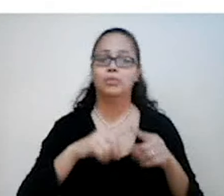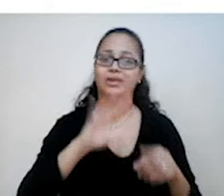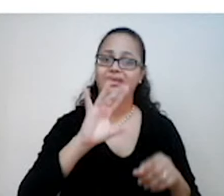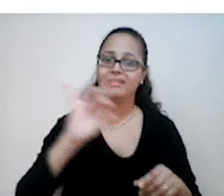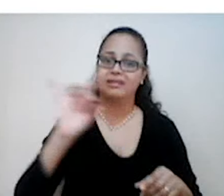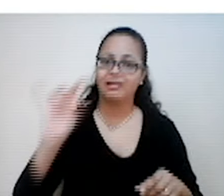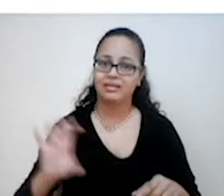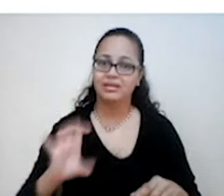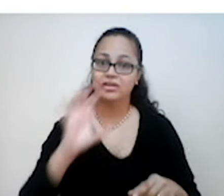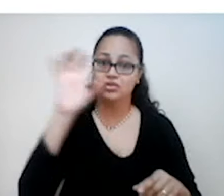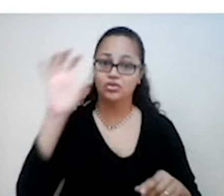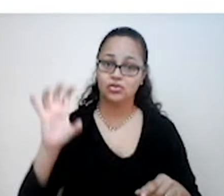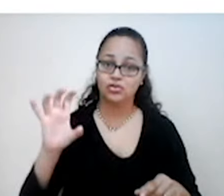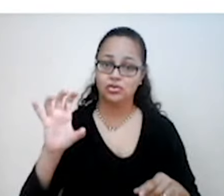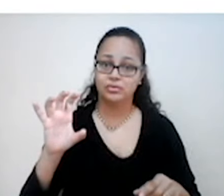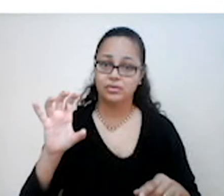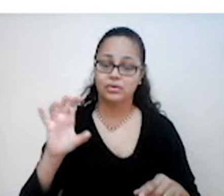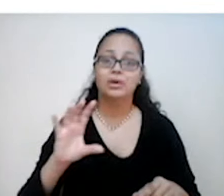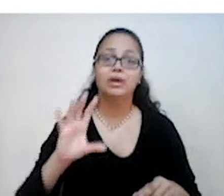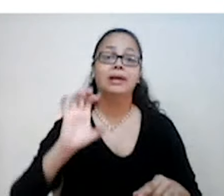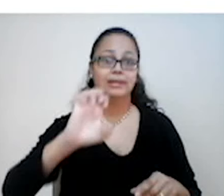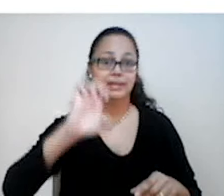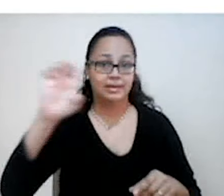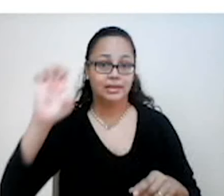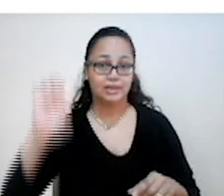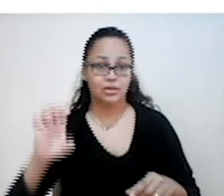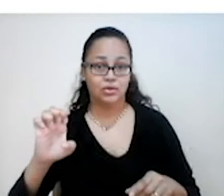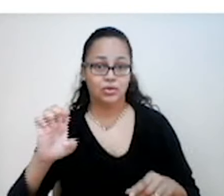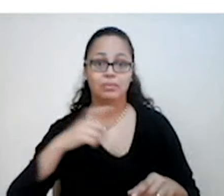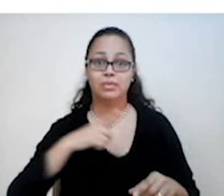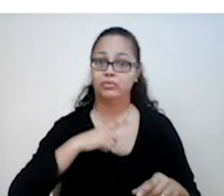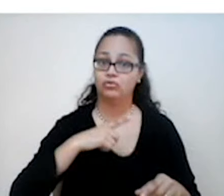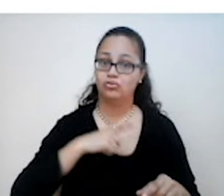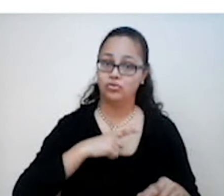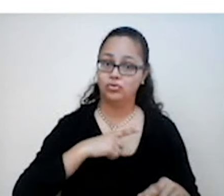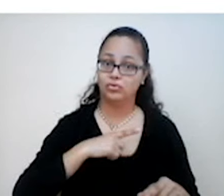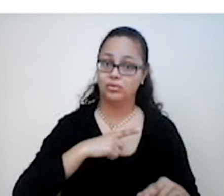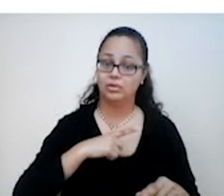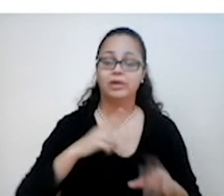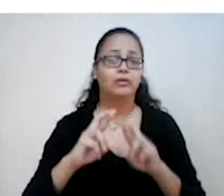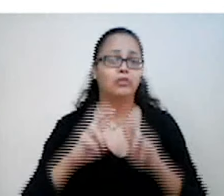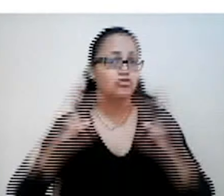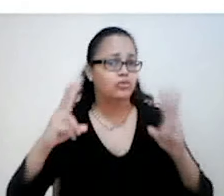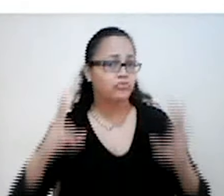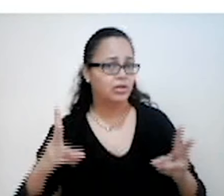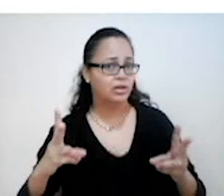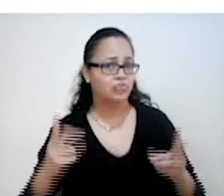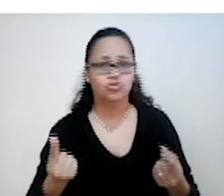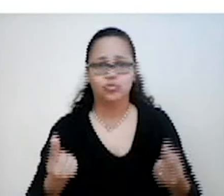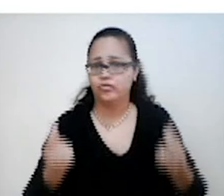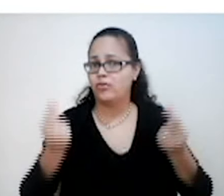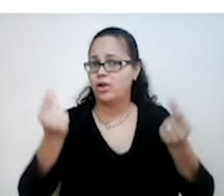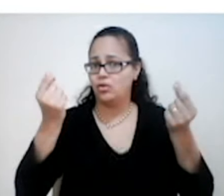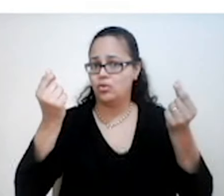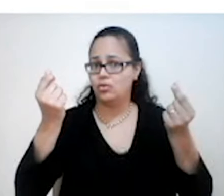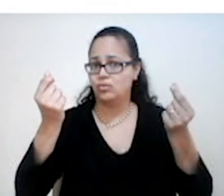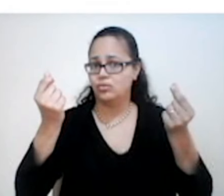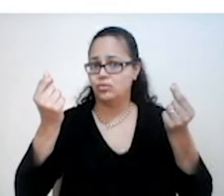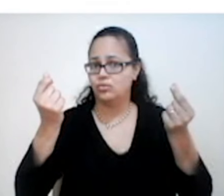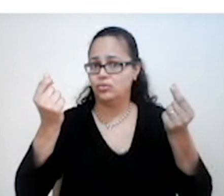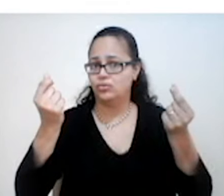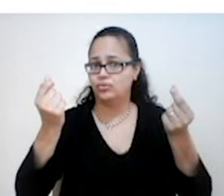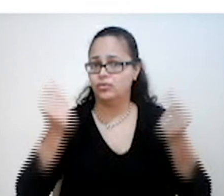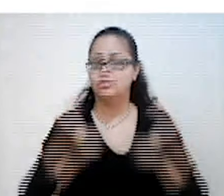E cada um podia ter um valor diferente da outra. Então, de acordo com o feudo, existia diferentes valores e